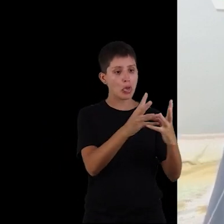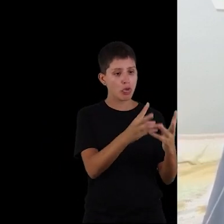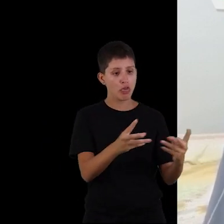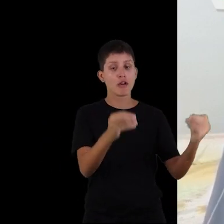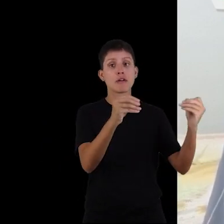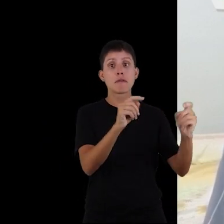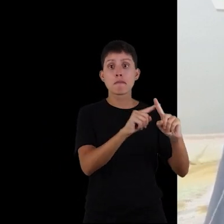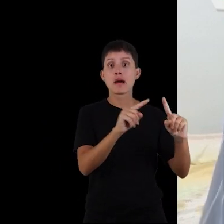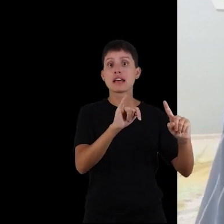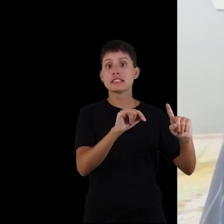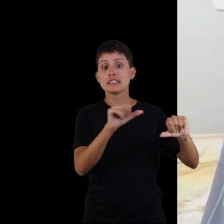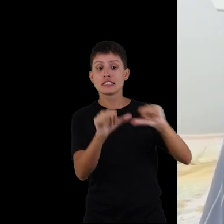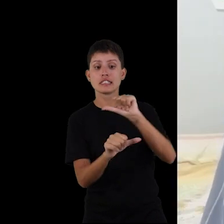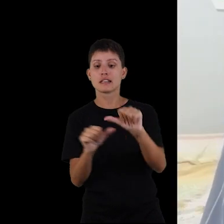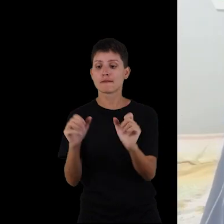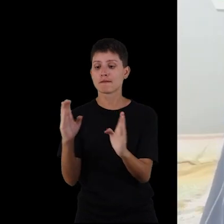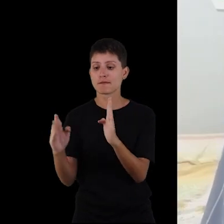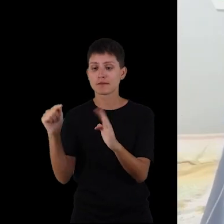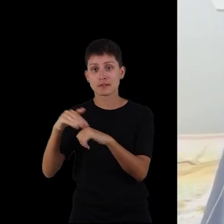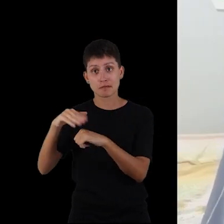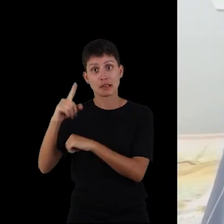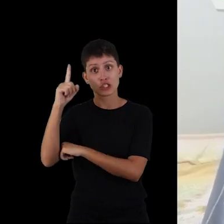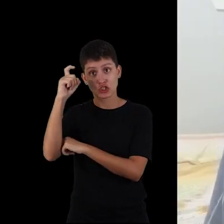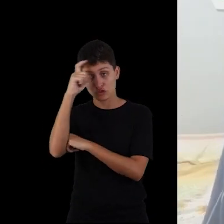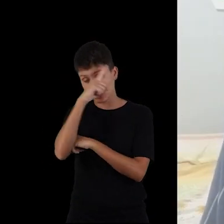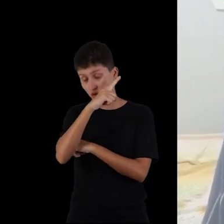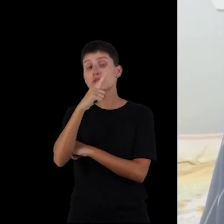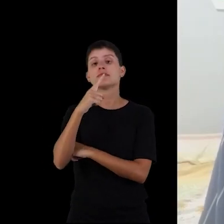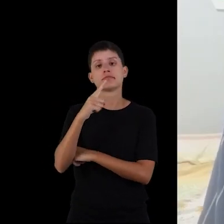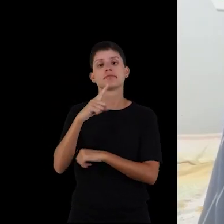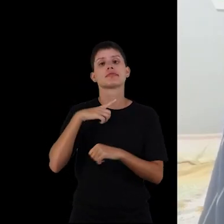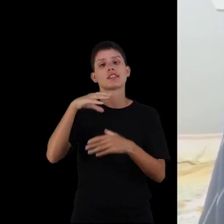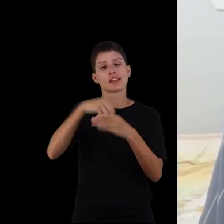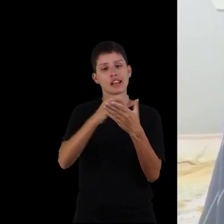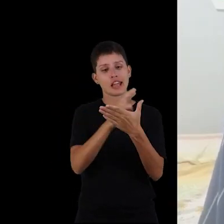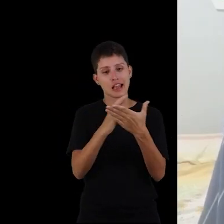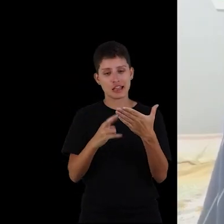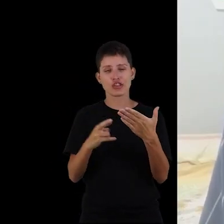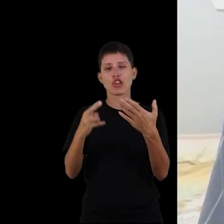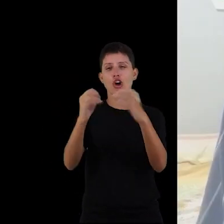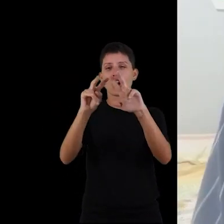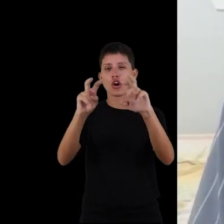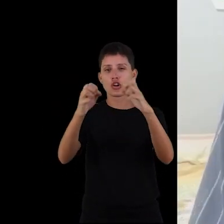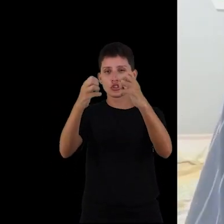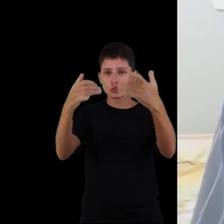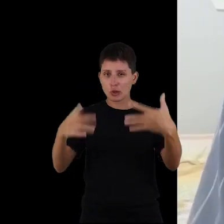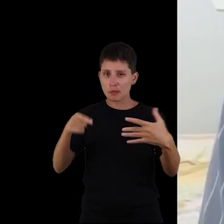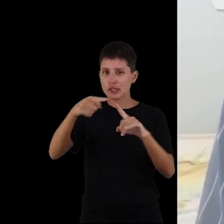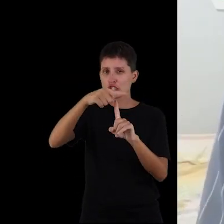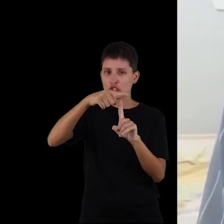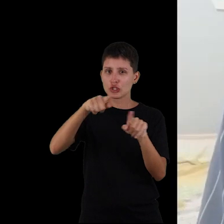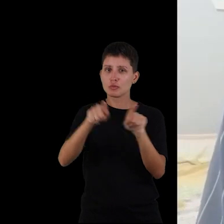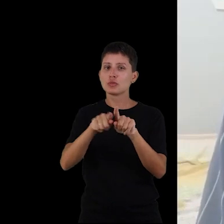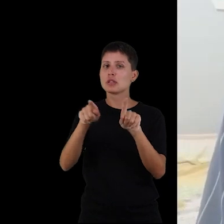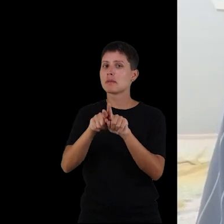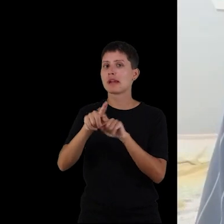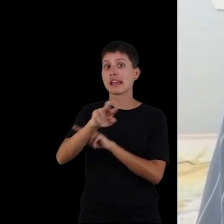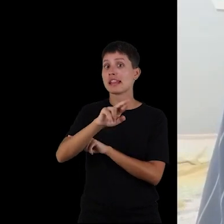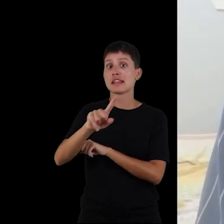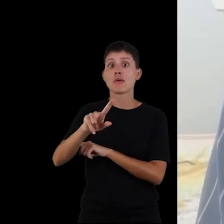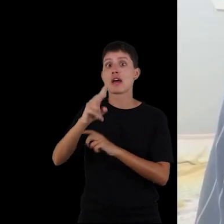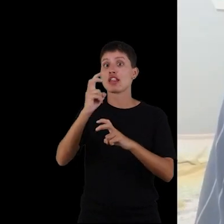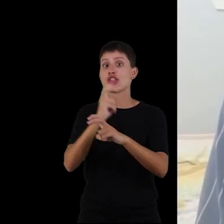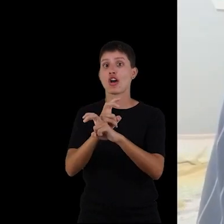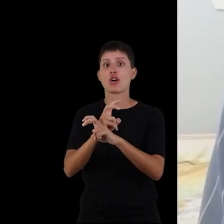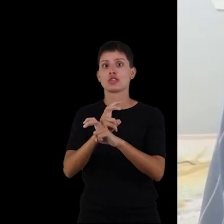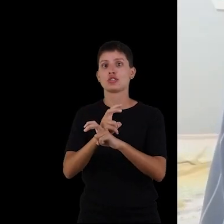tripomastigotas. Também há relatos na literatura referente ao inibidor de tripicina de flores de moringoleífera para não